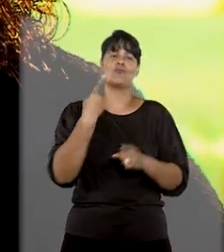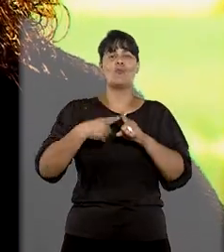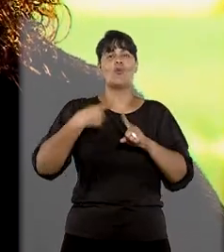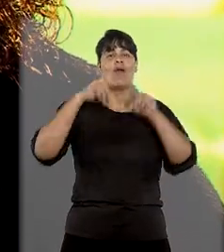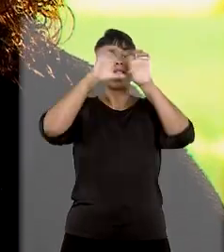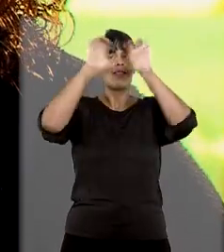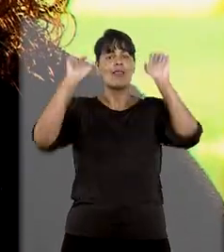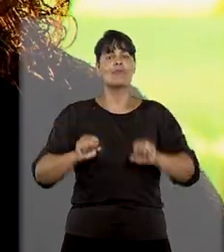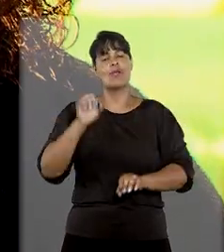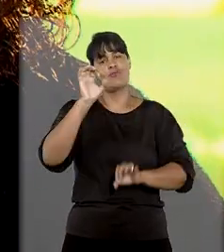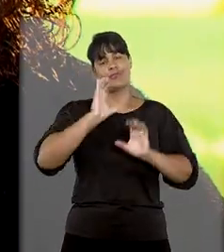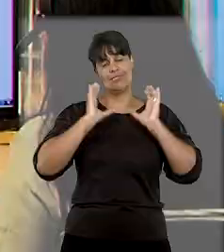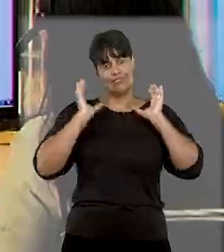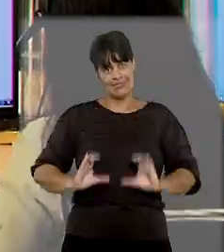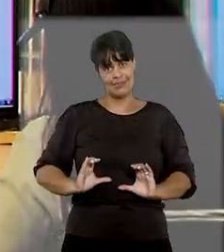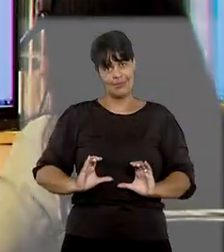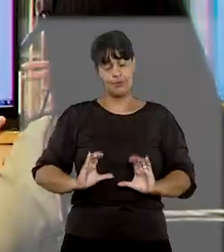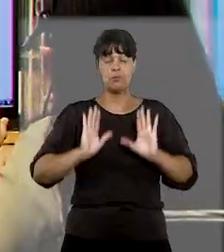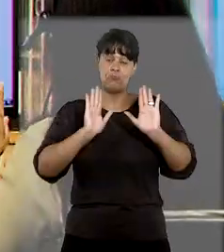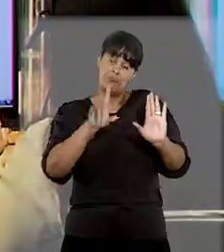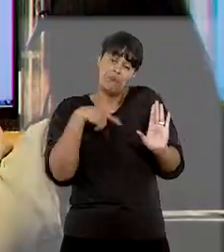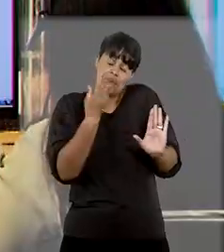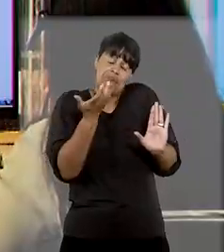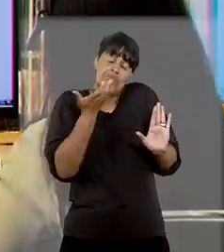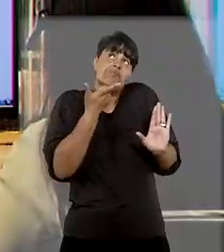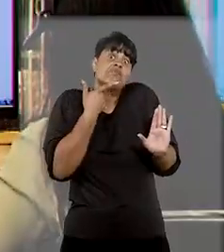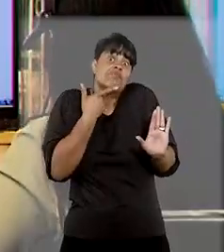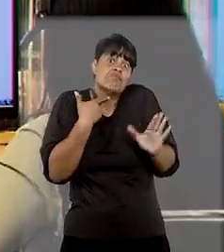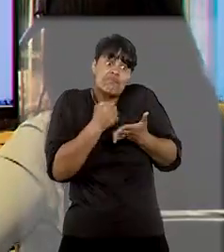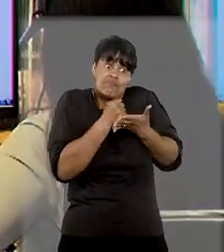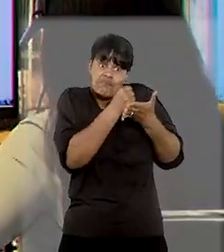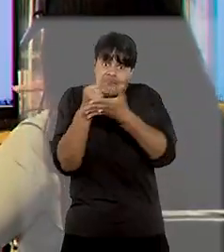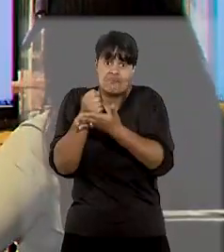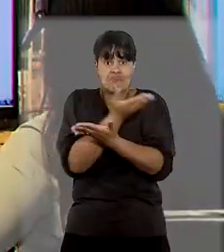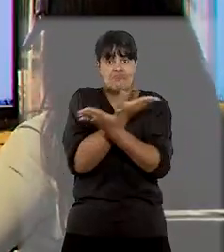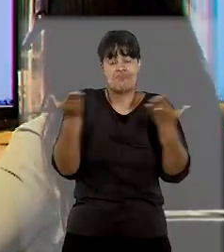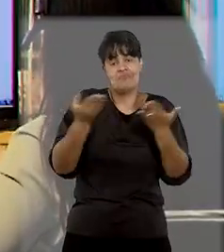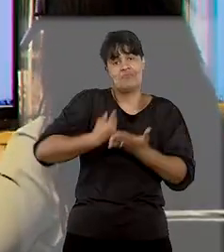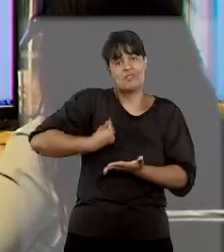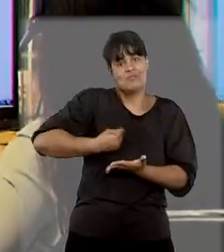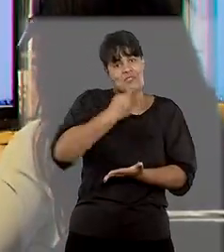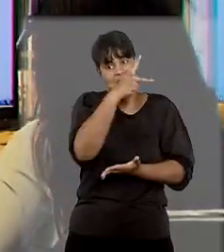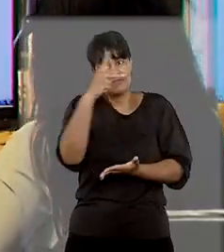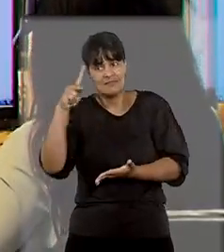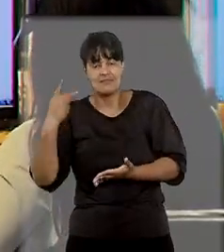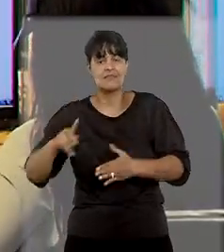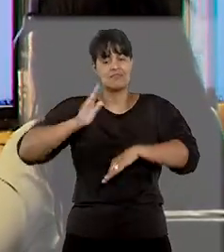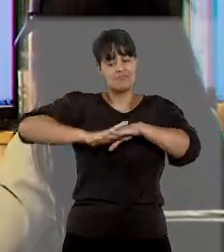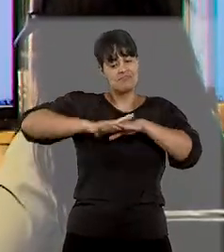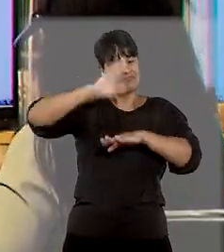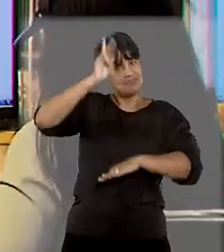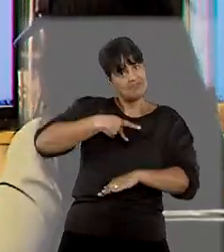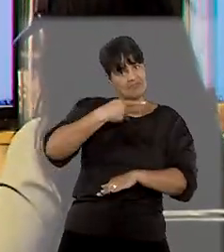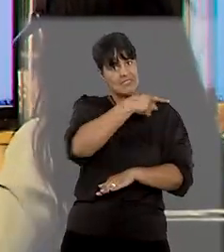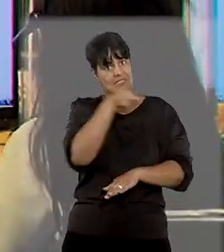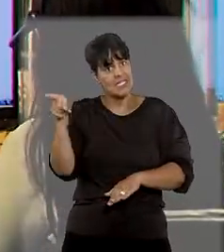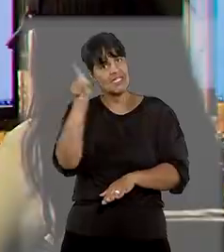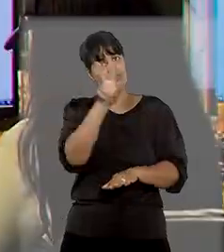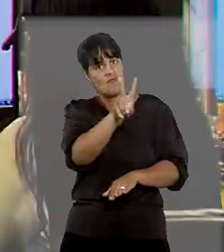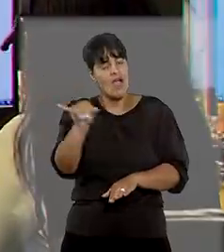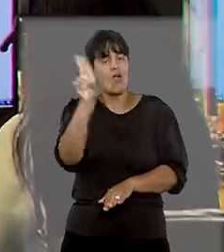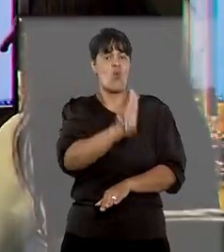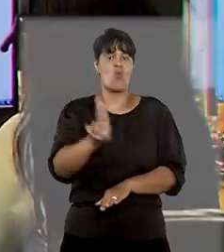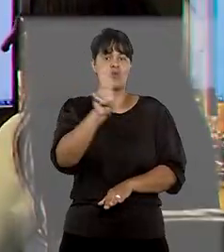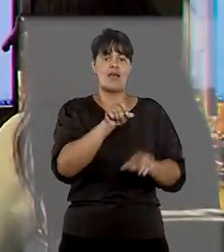maior como Tribunal da Cidadania. E a gente espera ter contribuído de alguma forma para facilitar essa autonomia de quem